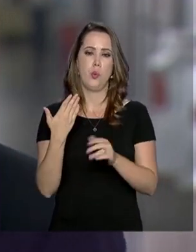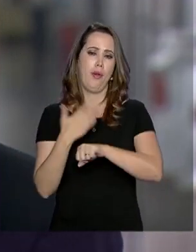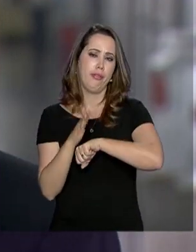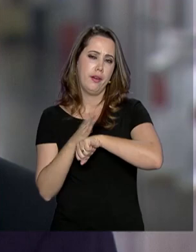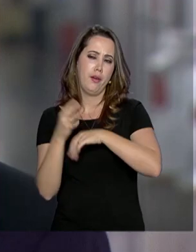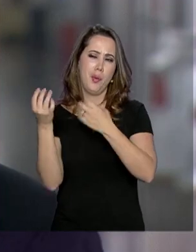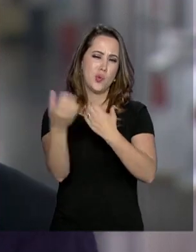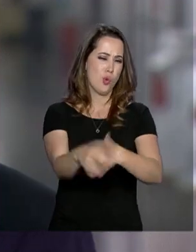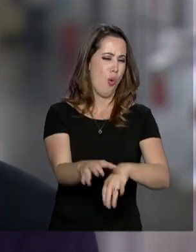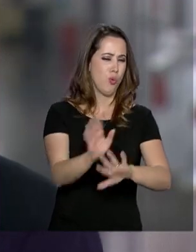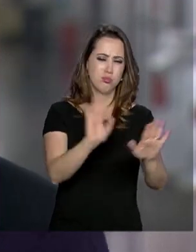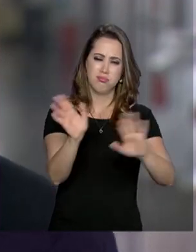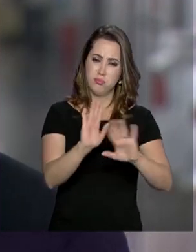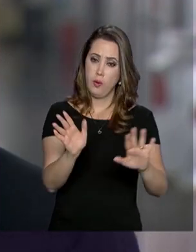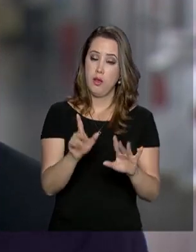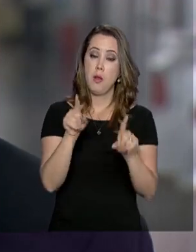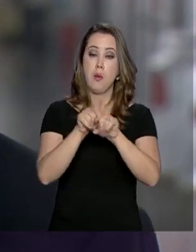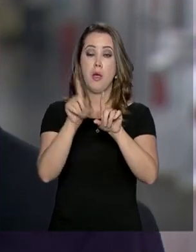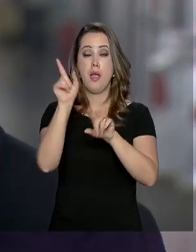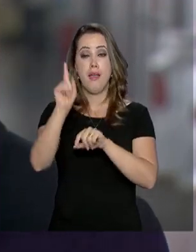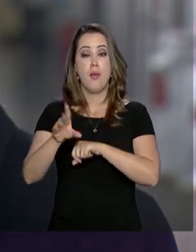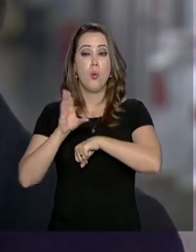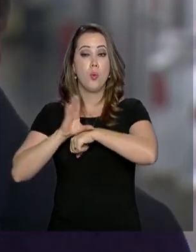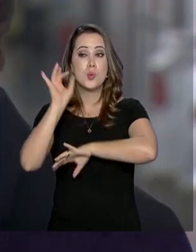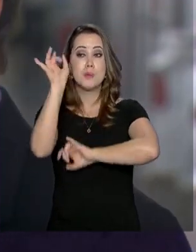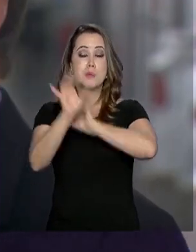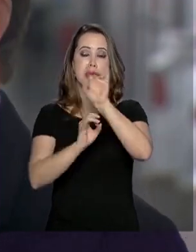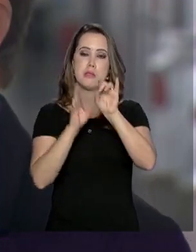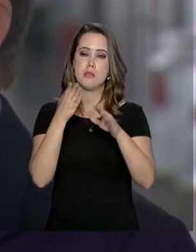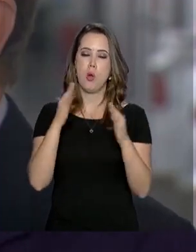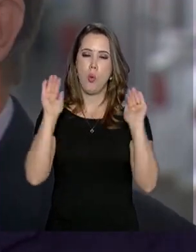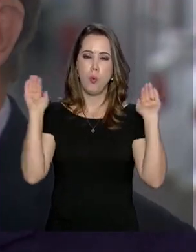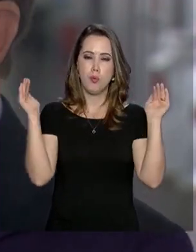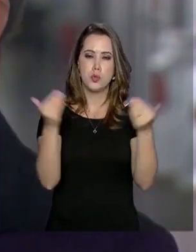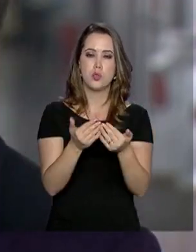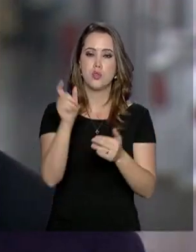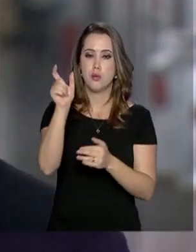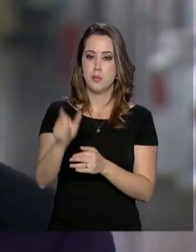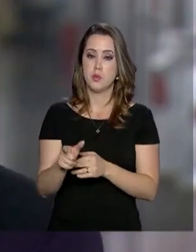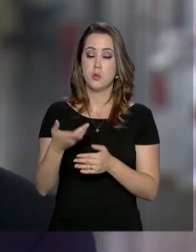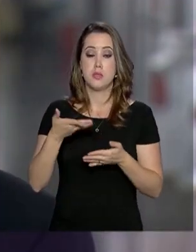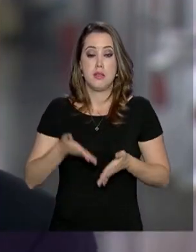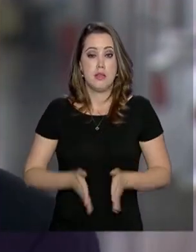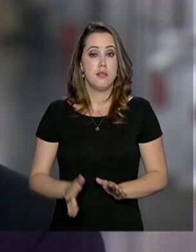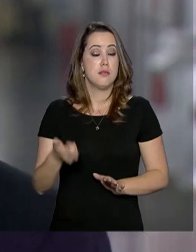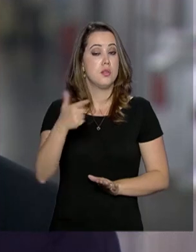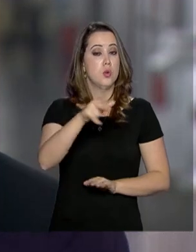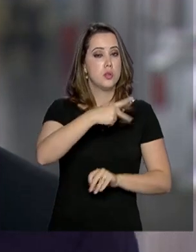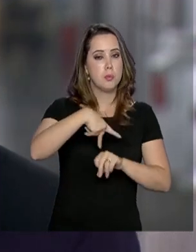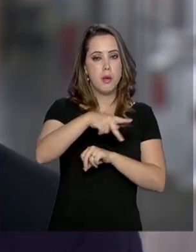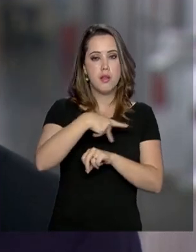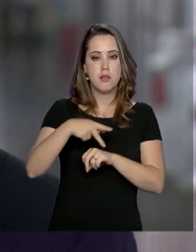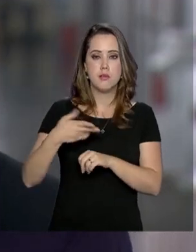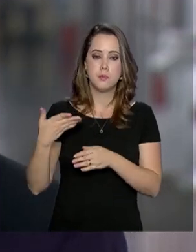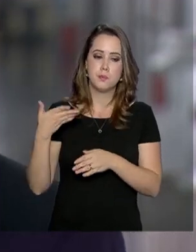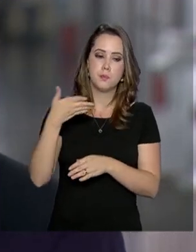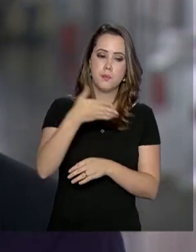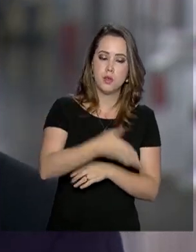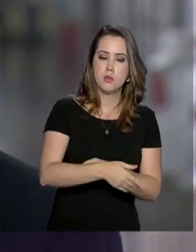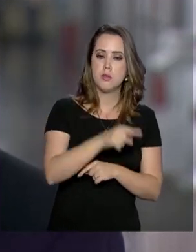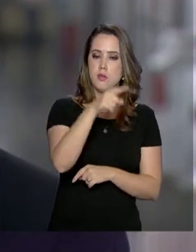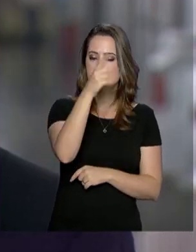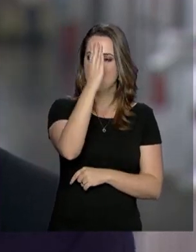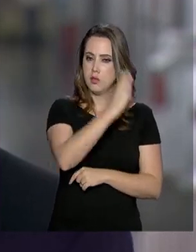prestar concurso ou coisa dessa natureza. É um curso para estrangeiros que estão vindo, estão no Brasil,